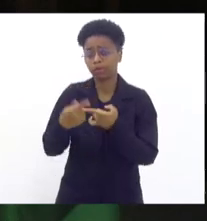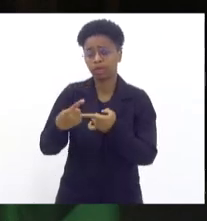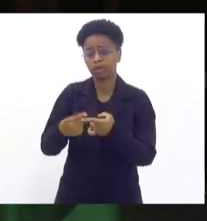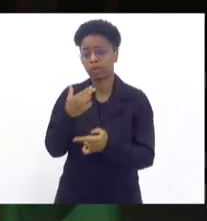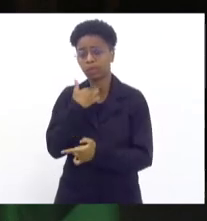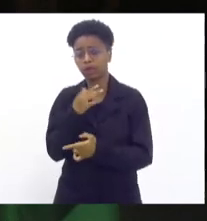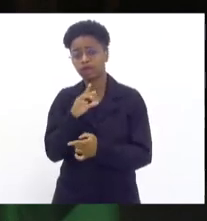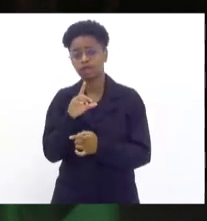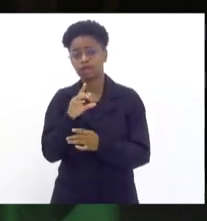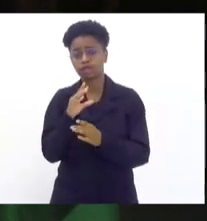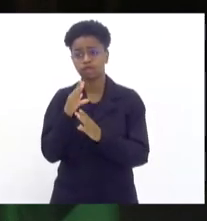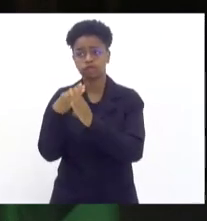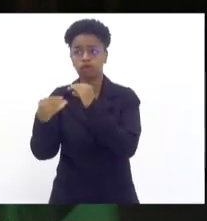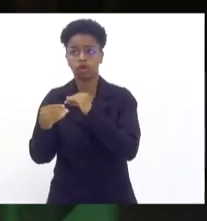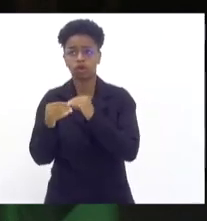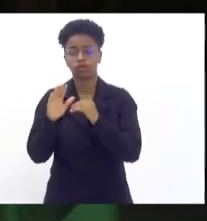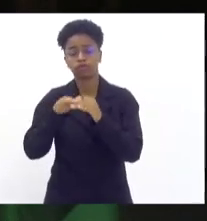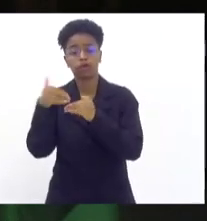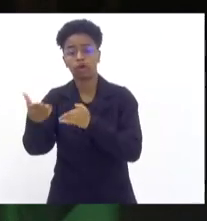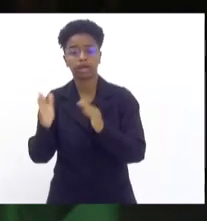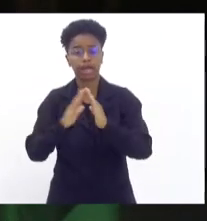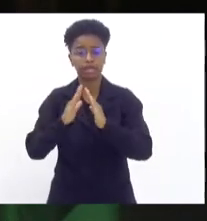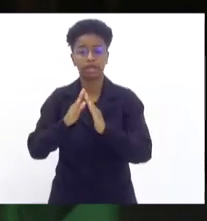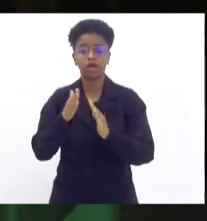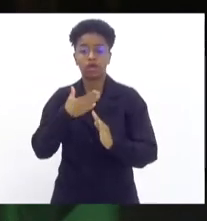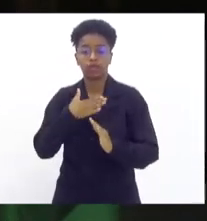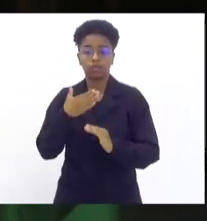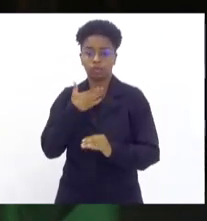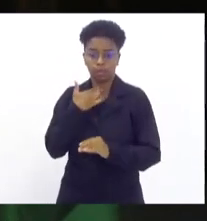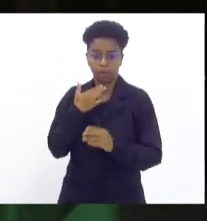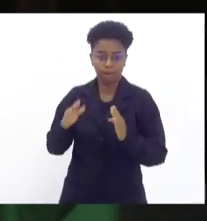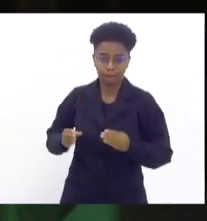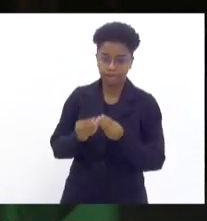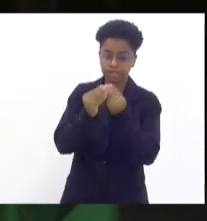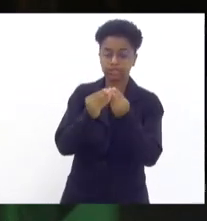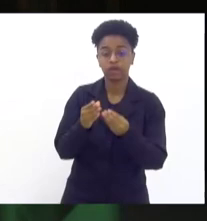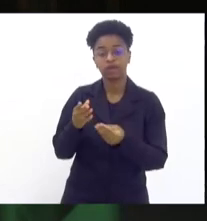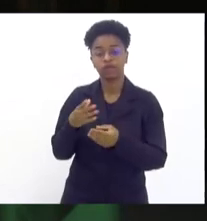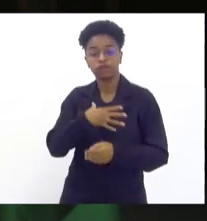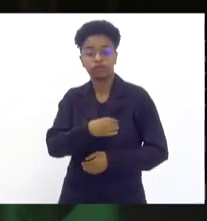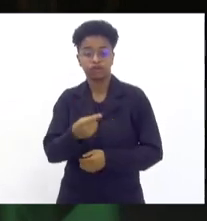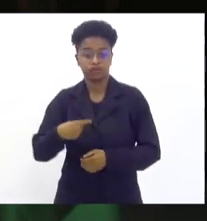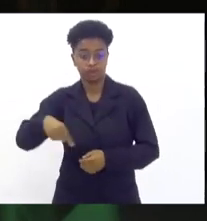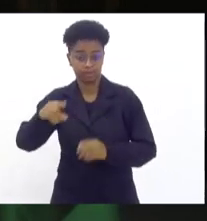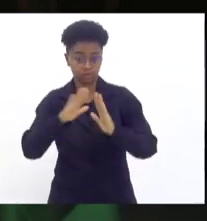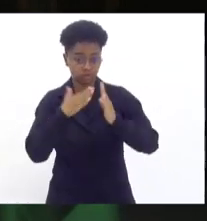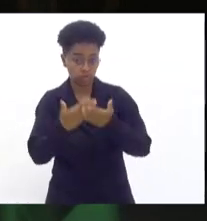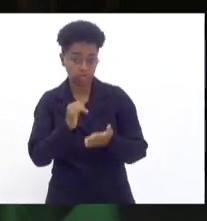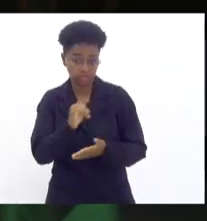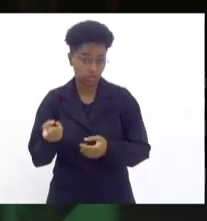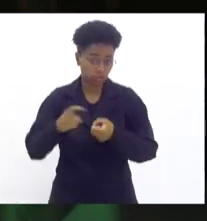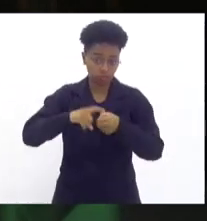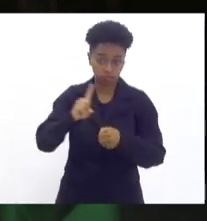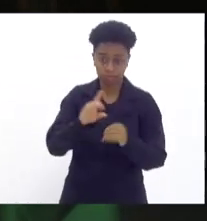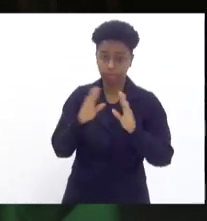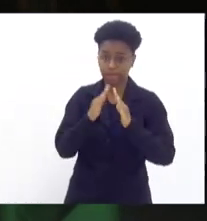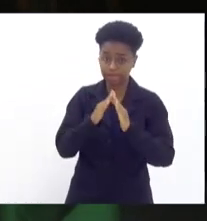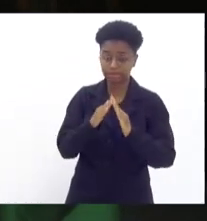porque não podemos ir à missa, o filho sai de casa de manhã para ir para a escola enquanto não volta para dentro de casa e nós não temos sossego.